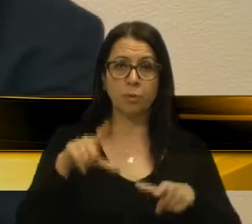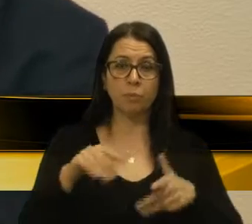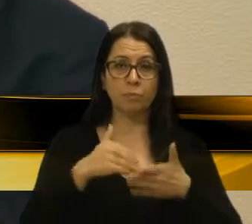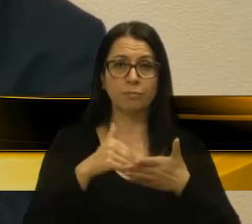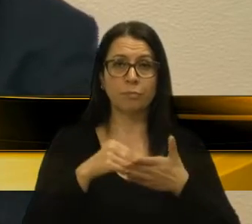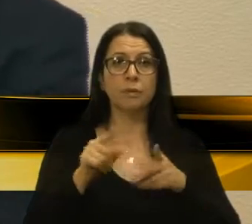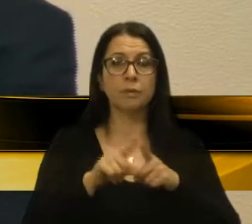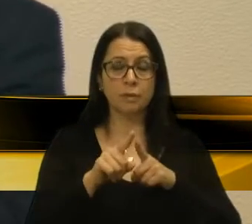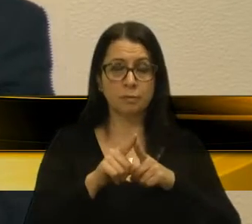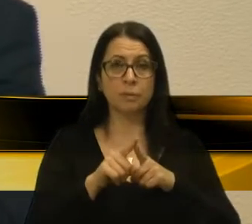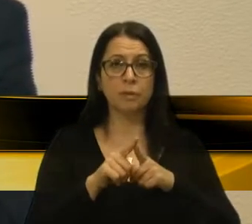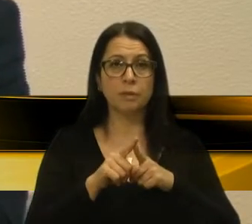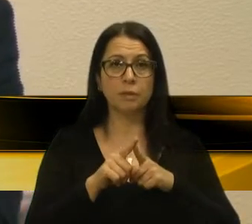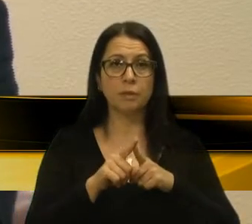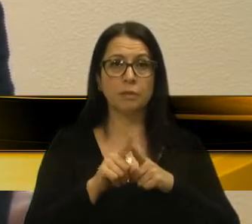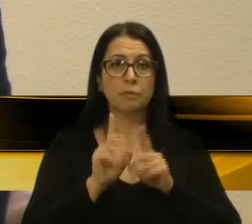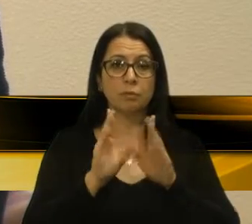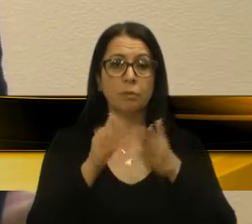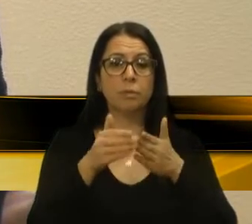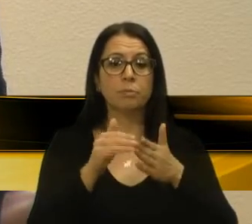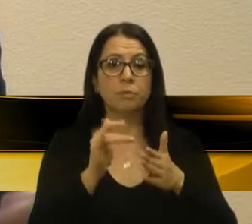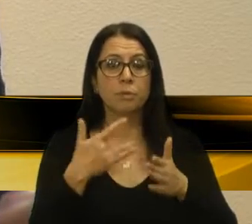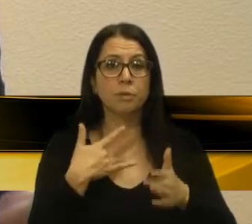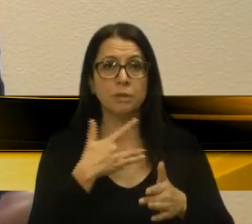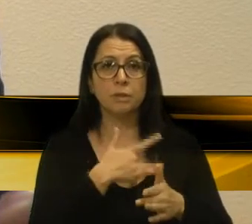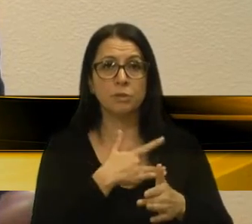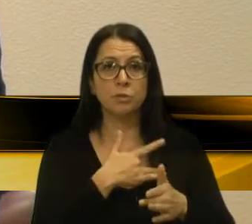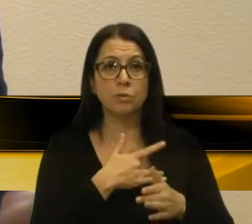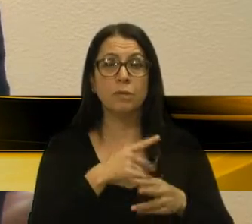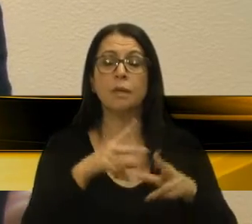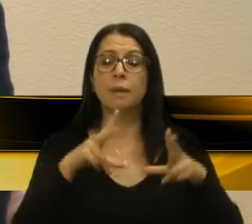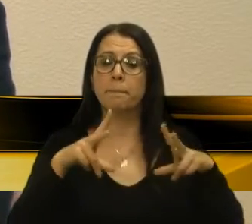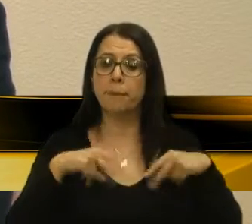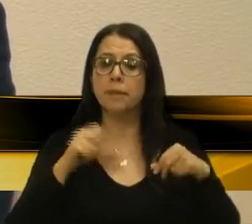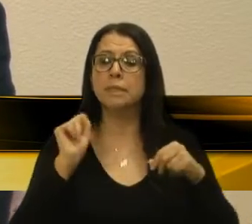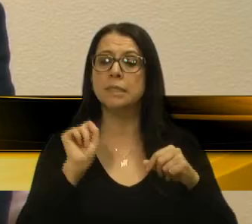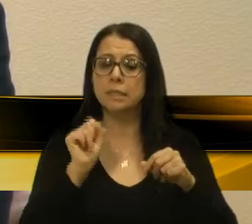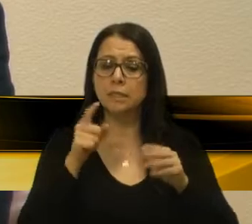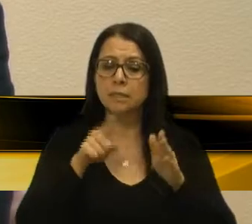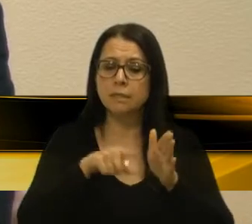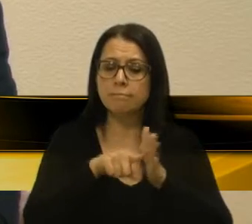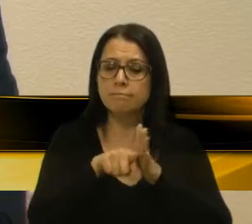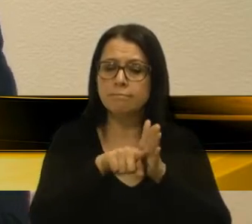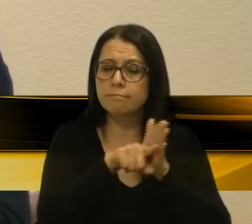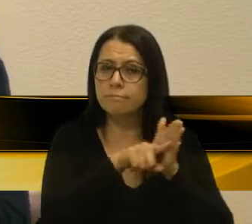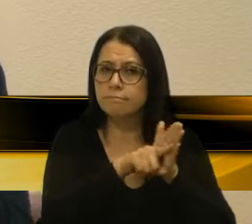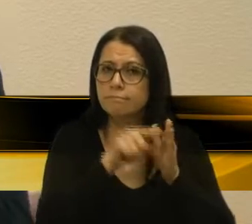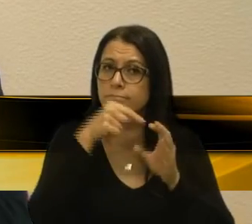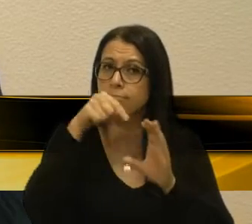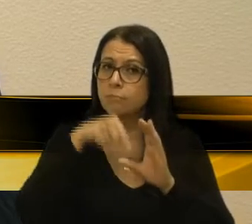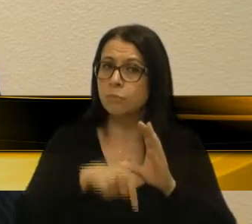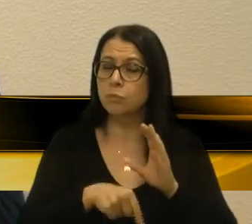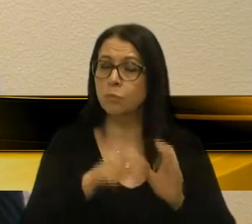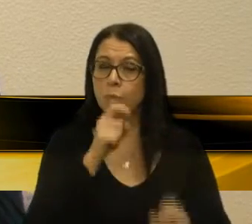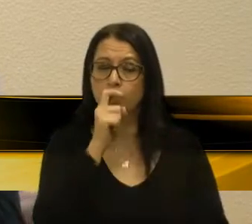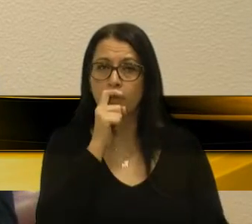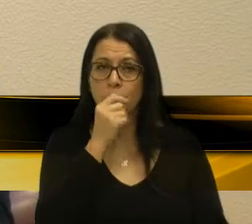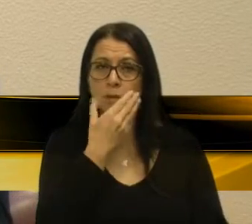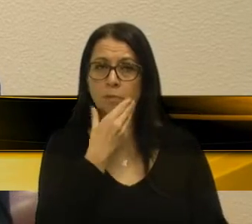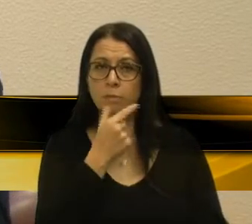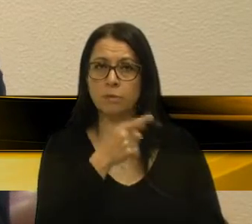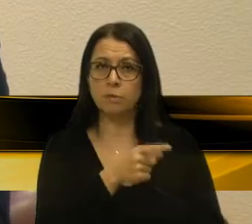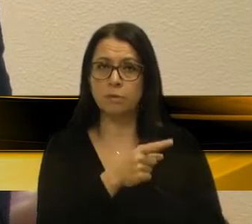também enviamos para a Comissão de Saúde e merecem sim uma profunda investigação. O pai do menino Taylor